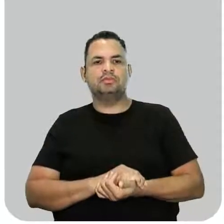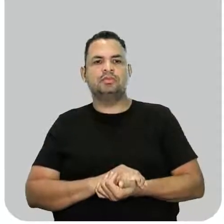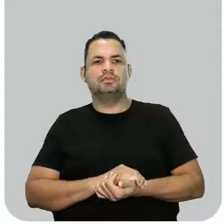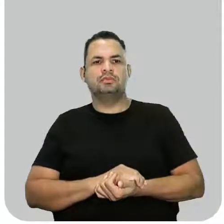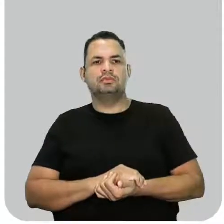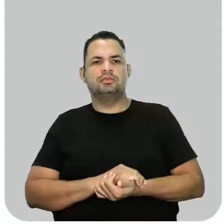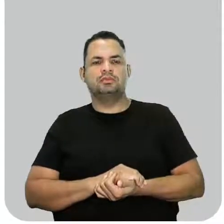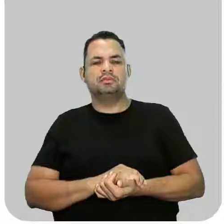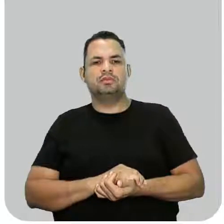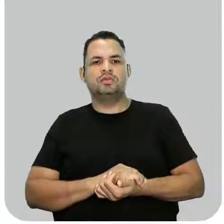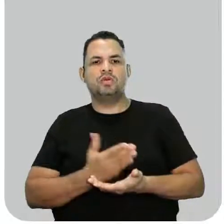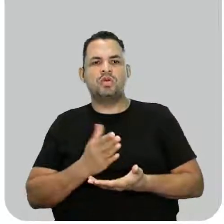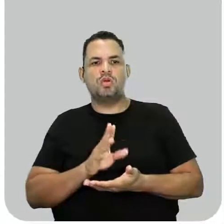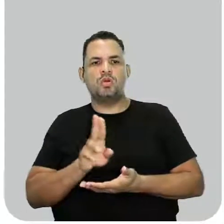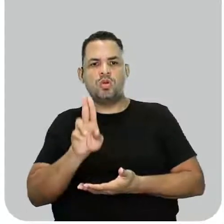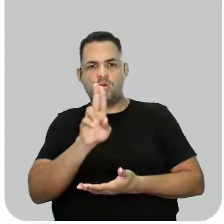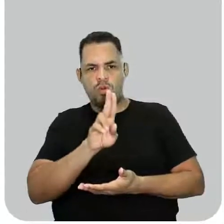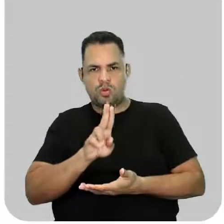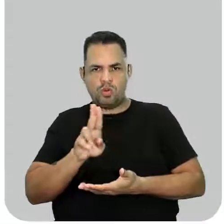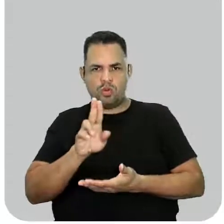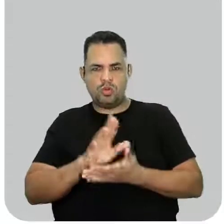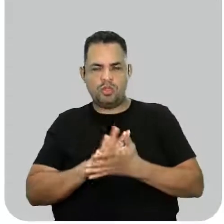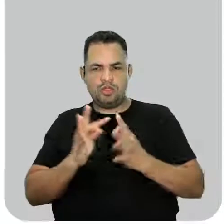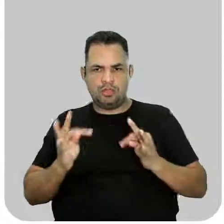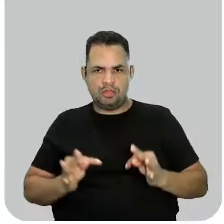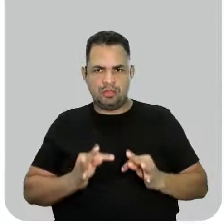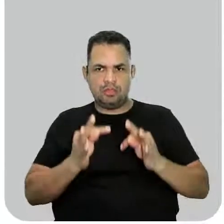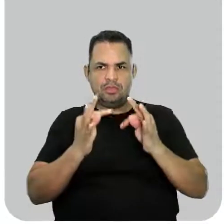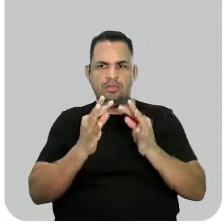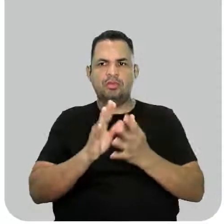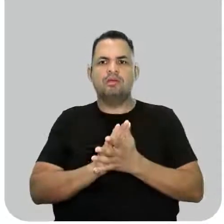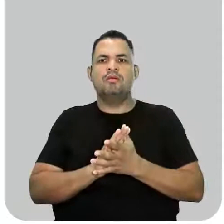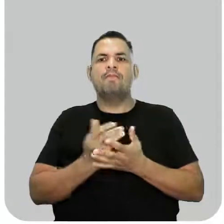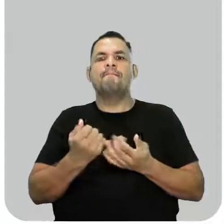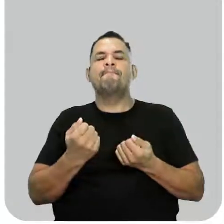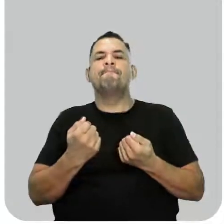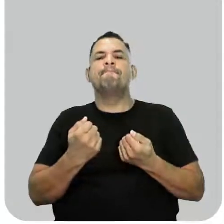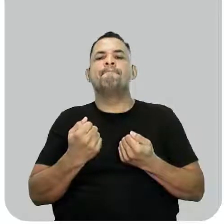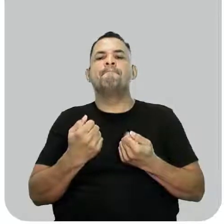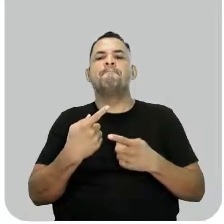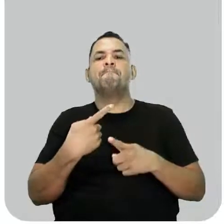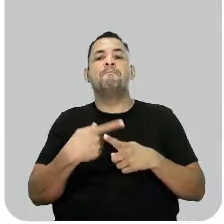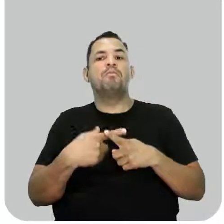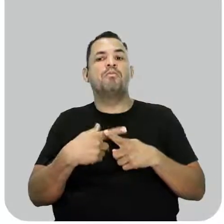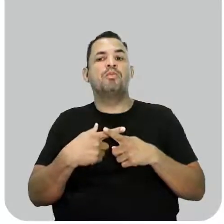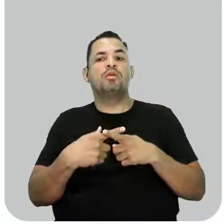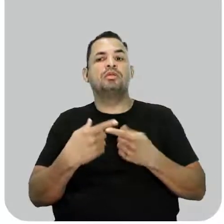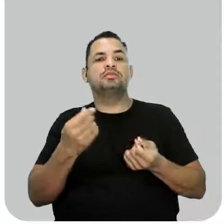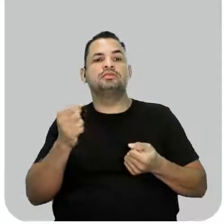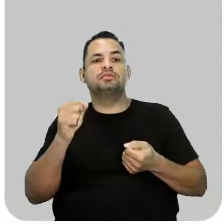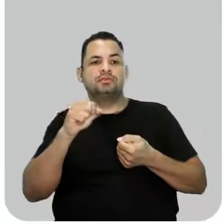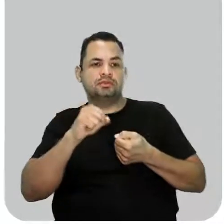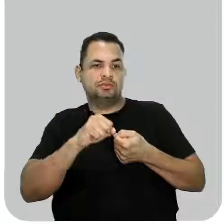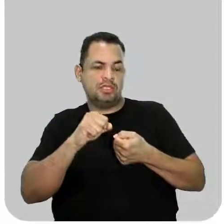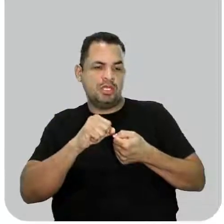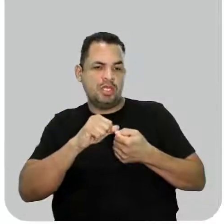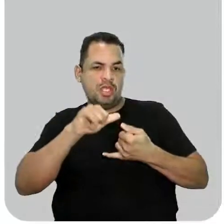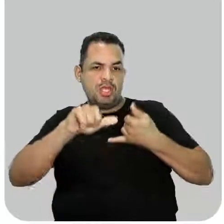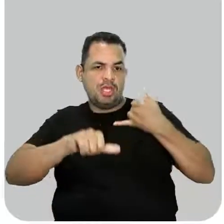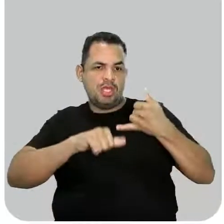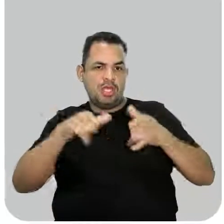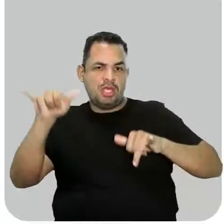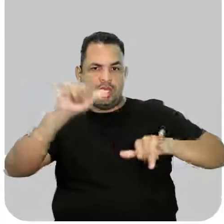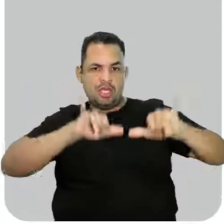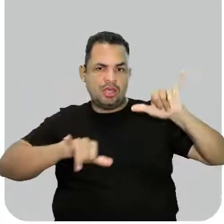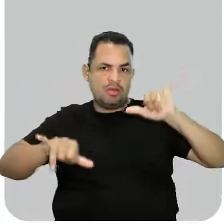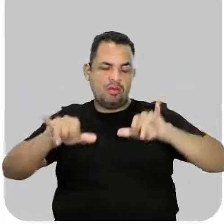O êxito da aplicação dessa tecnologia é por causa da realização de reações